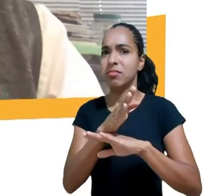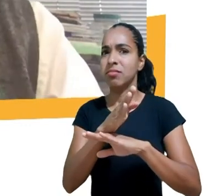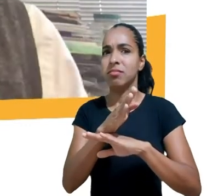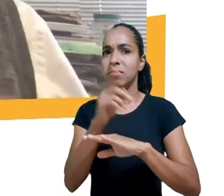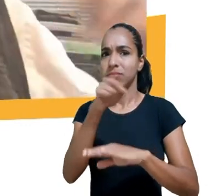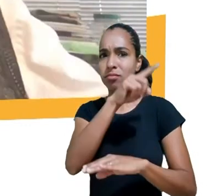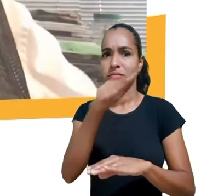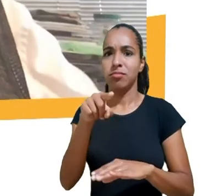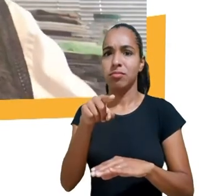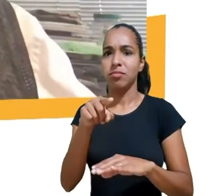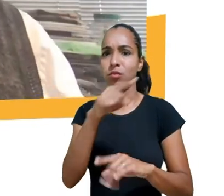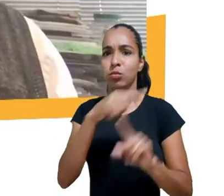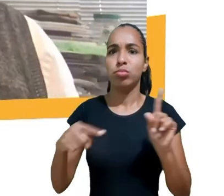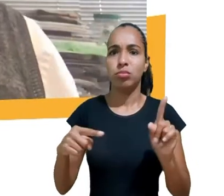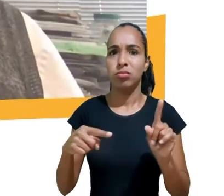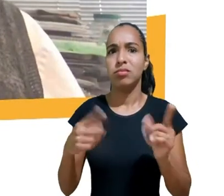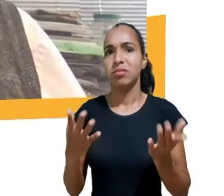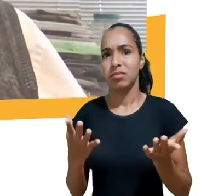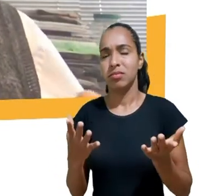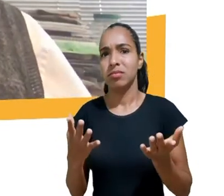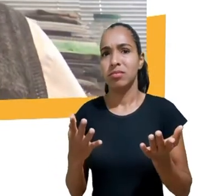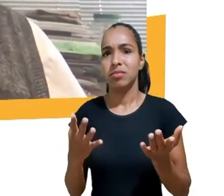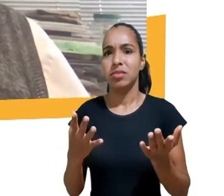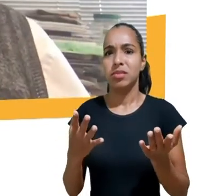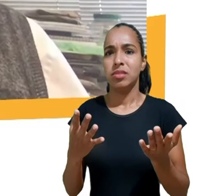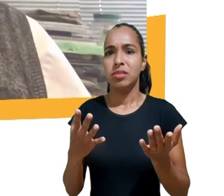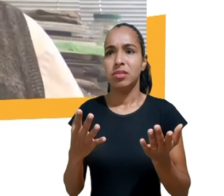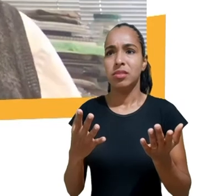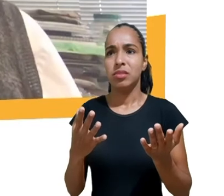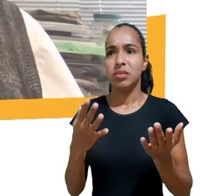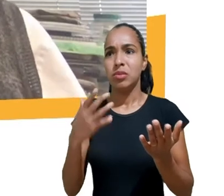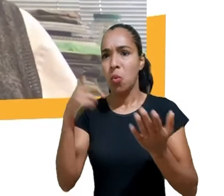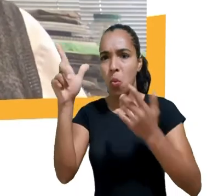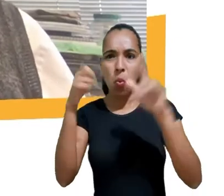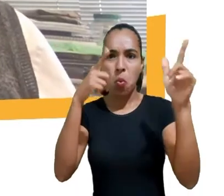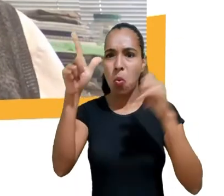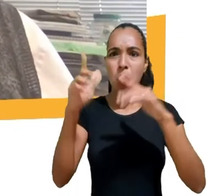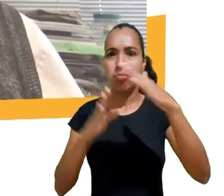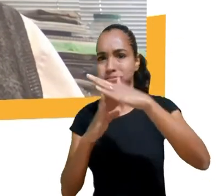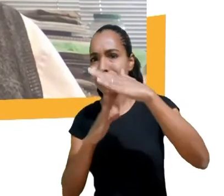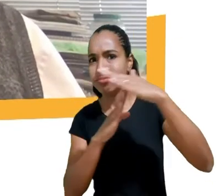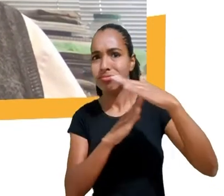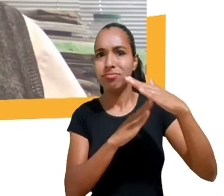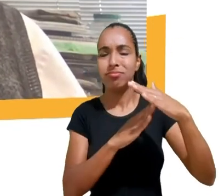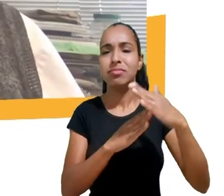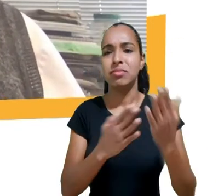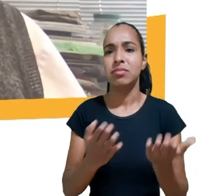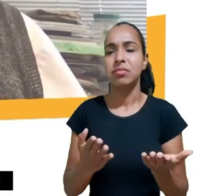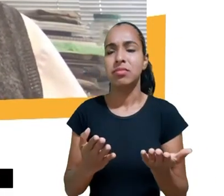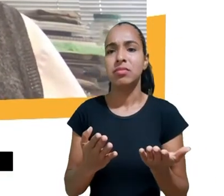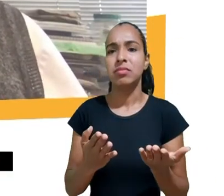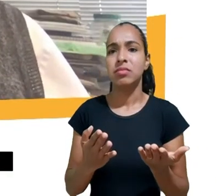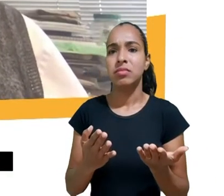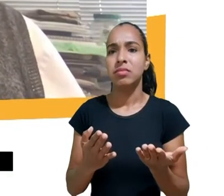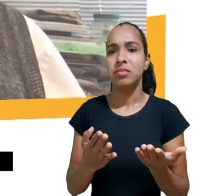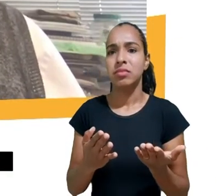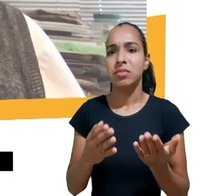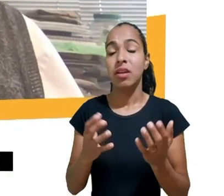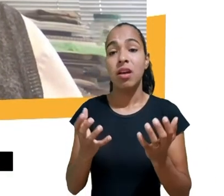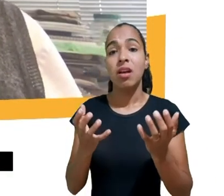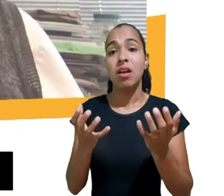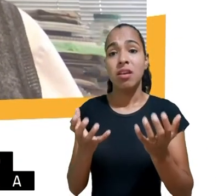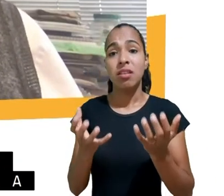criptografia indo contra coisas em geral aumentando o vigilantismo em nome do bem e a arte vai ser tentar se equilibrar mantermos nos